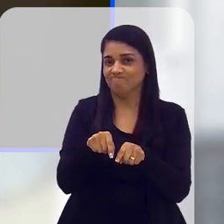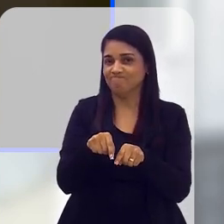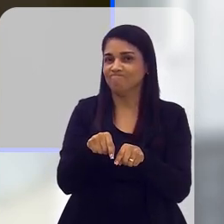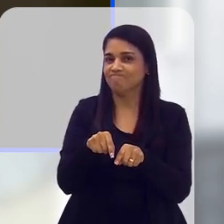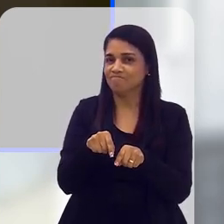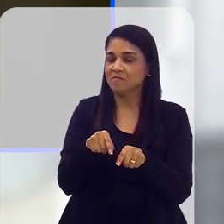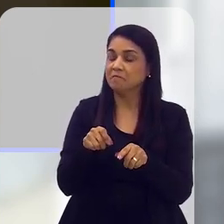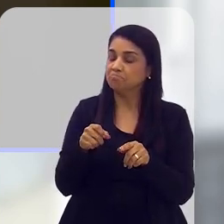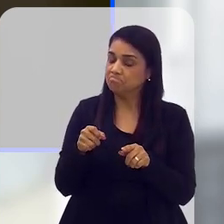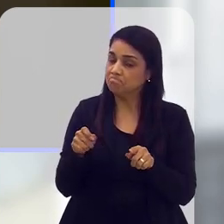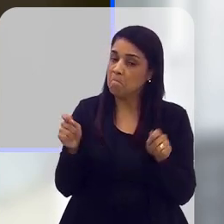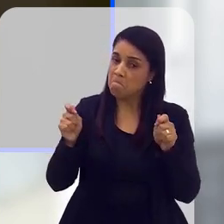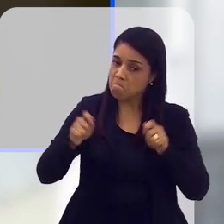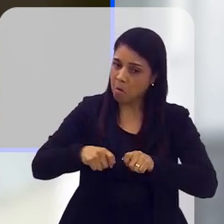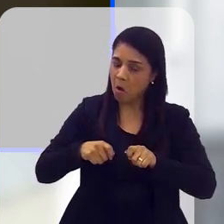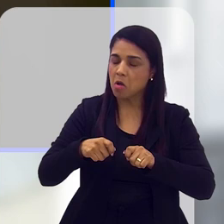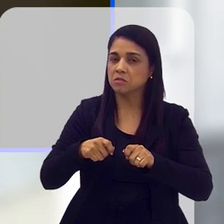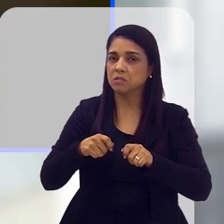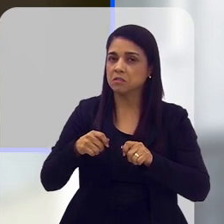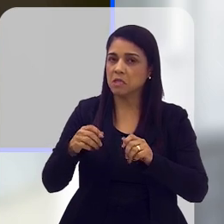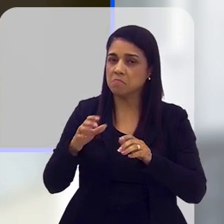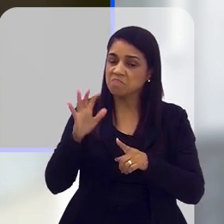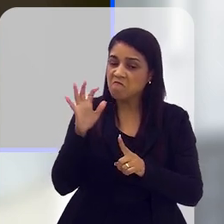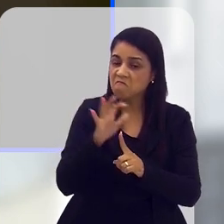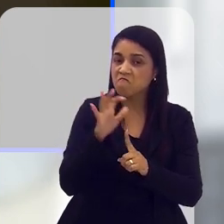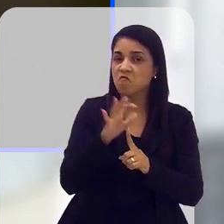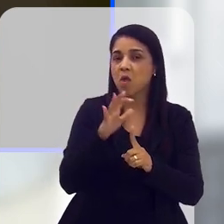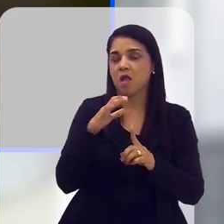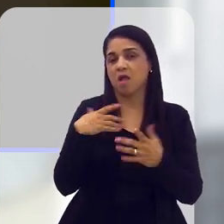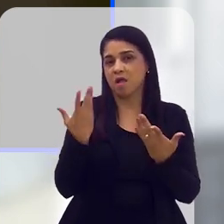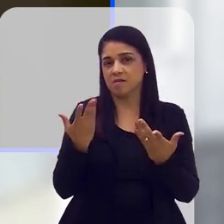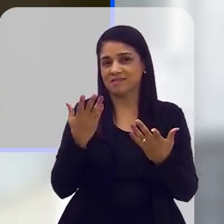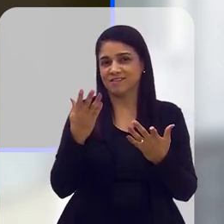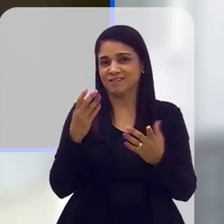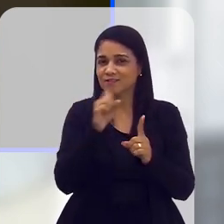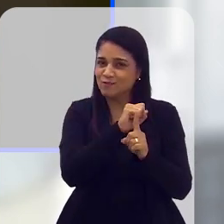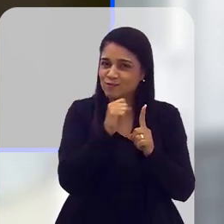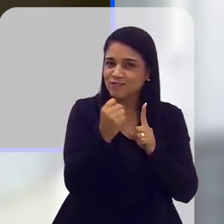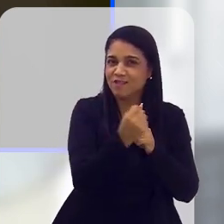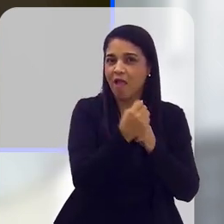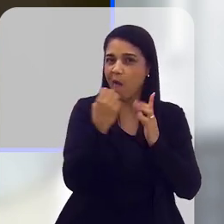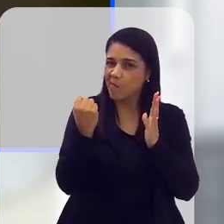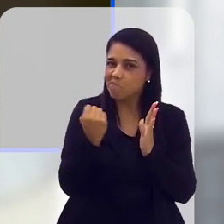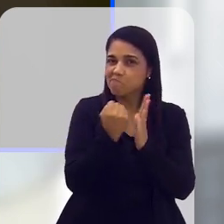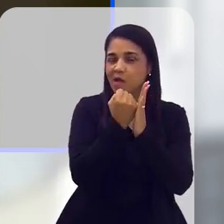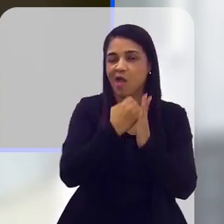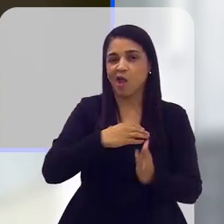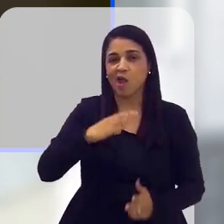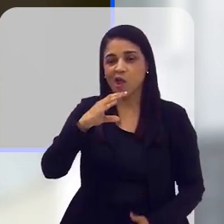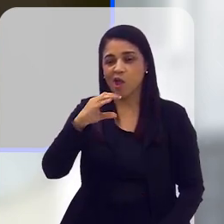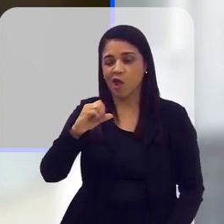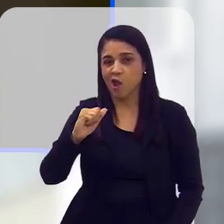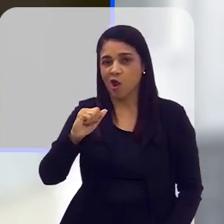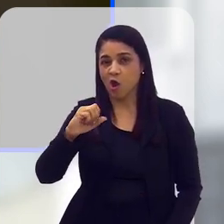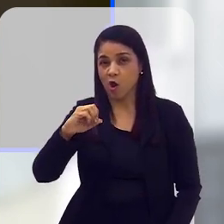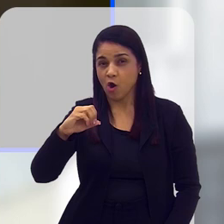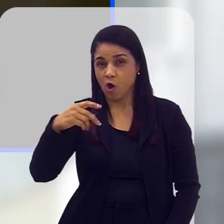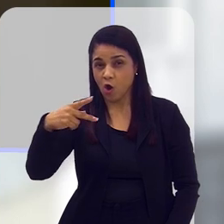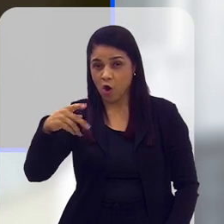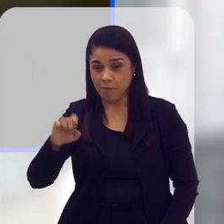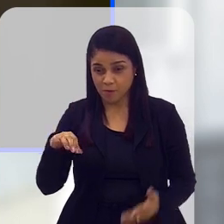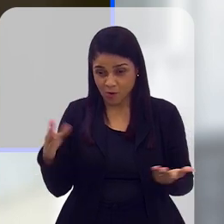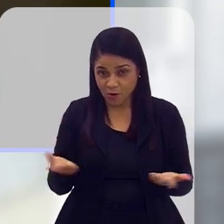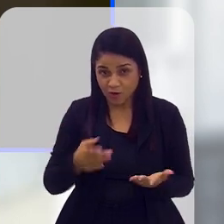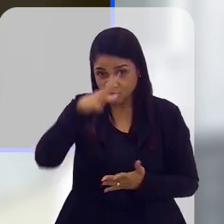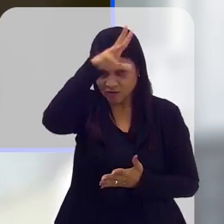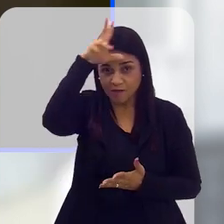mundial, possa ter esse efeito realmente social e de impacto. Eu fico pensando assim, se a COP